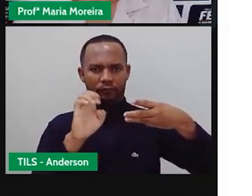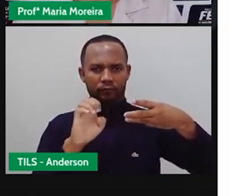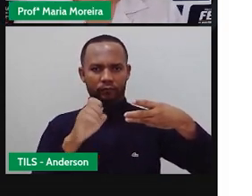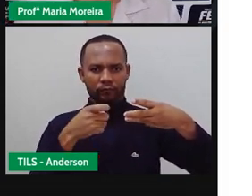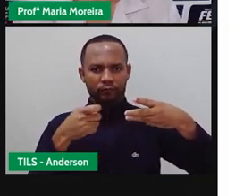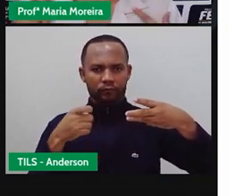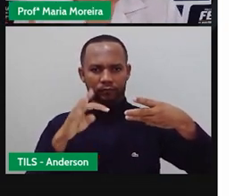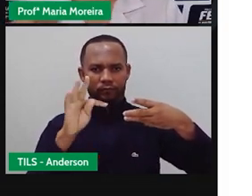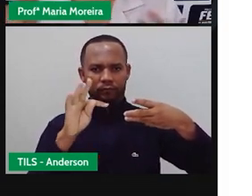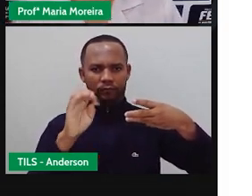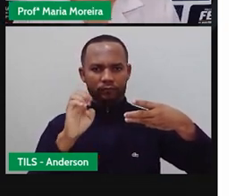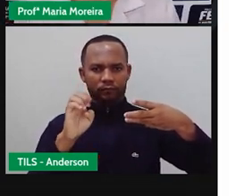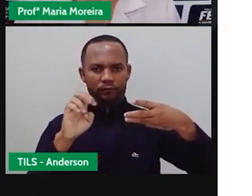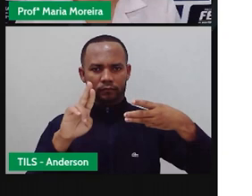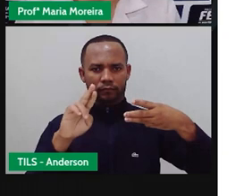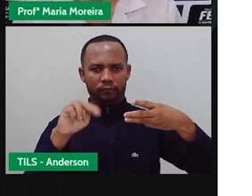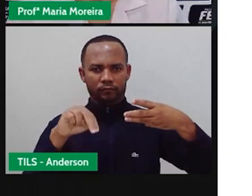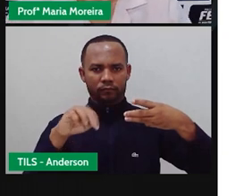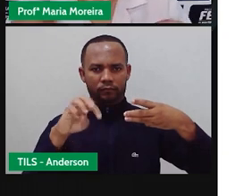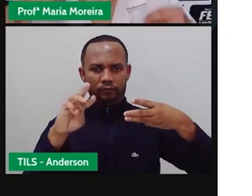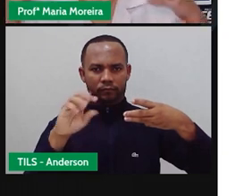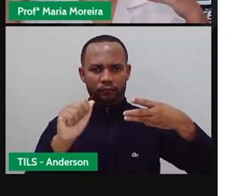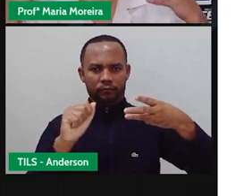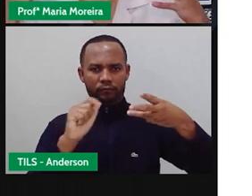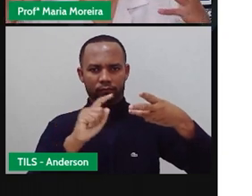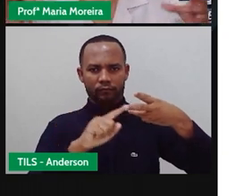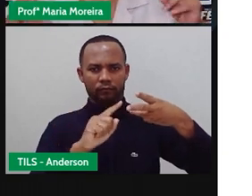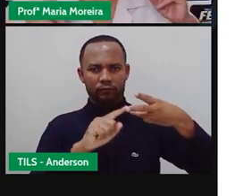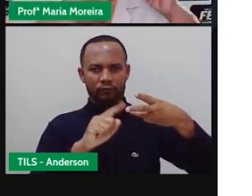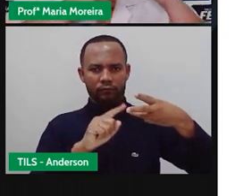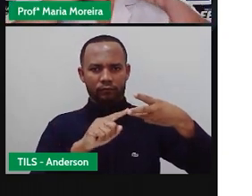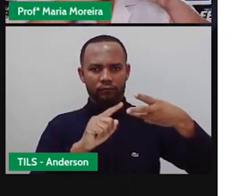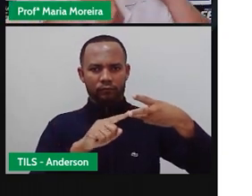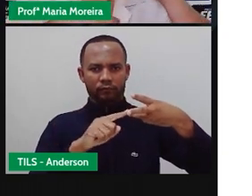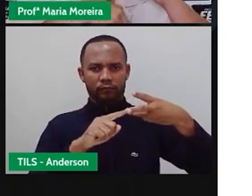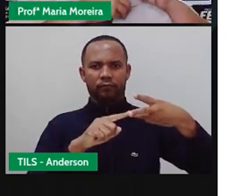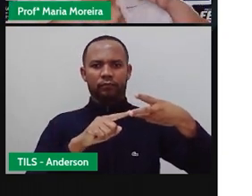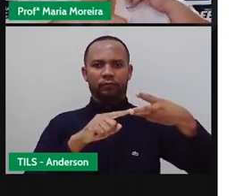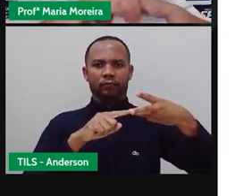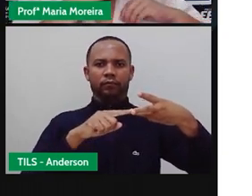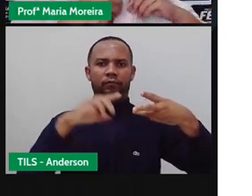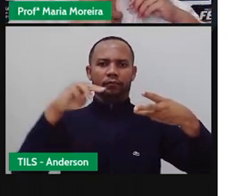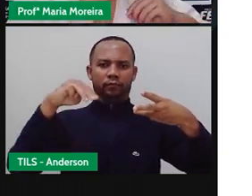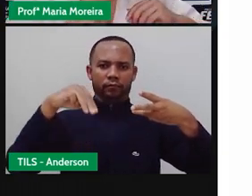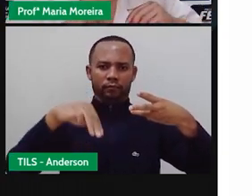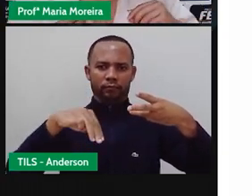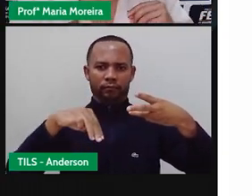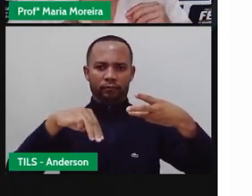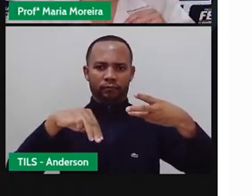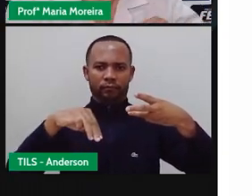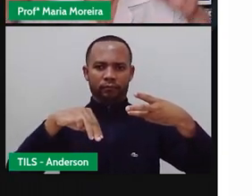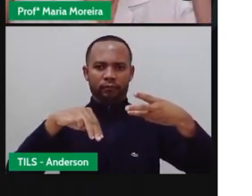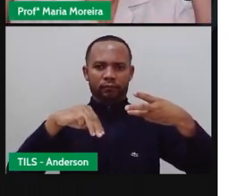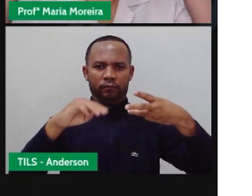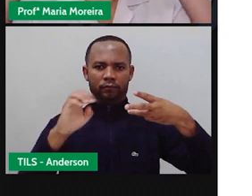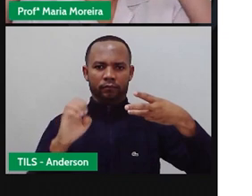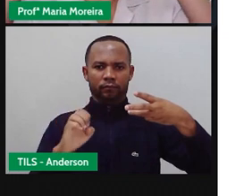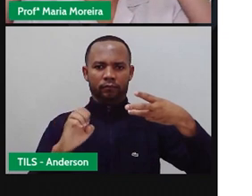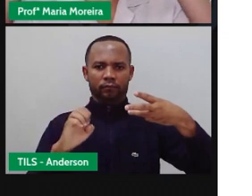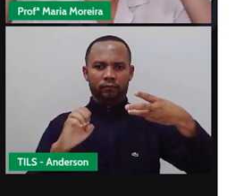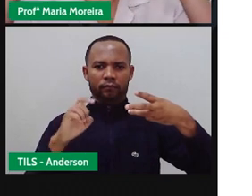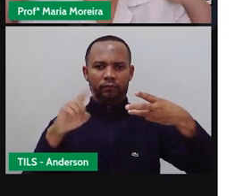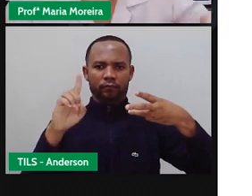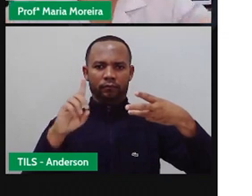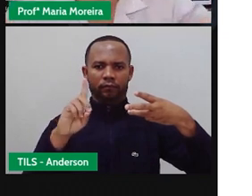partes aí Elas são responsáveis, né? Por produzir, né? Para que esse som Ele chegue aonde? Até o